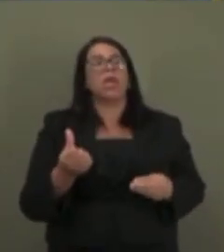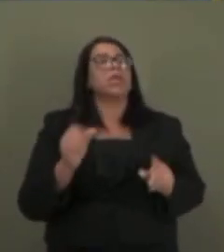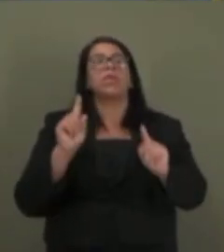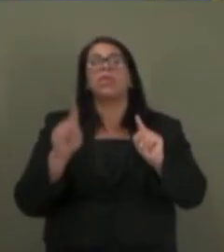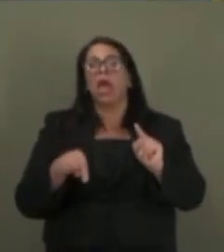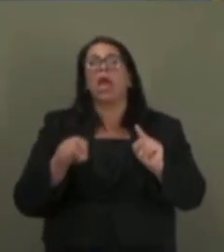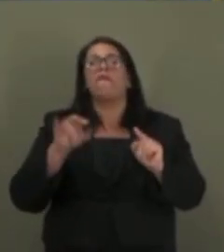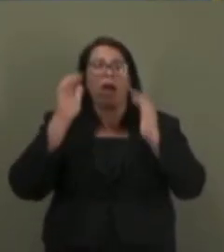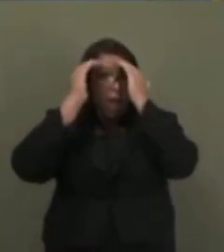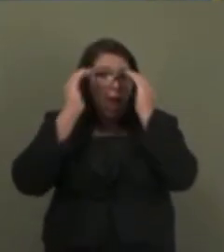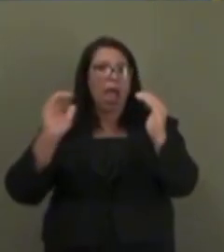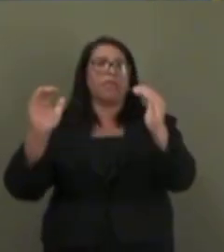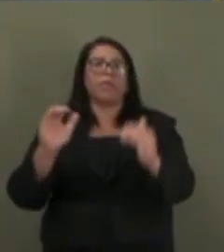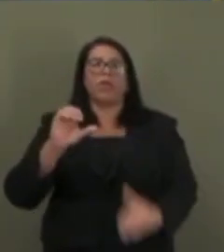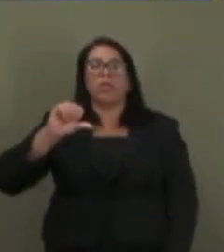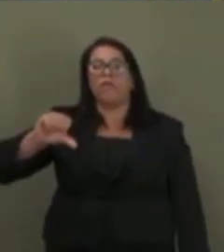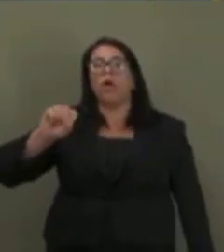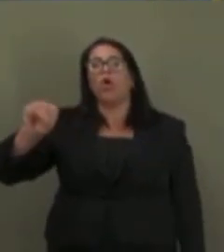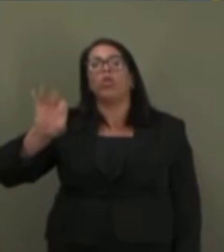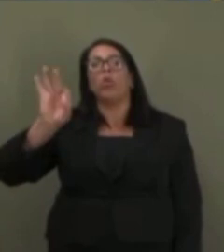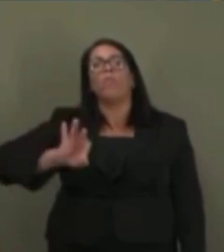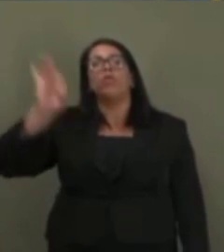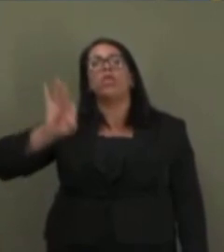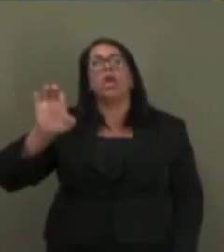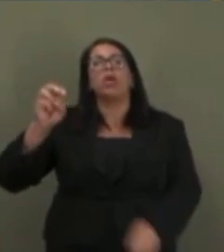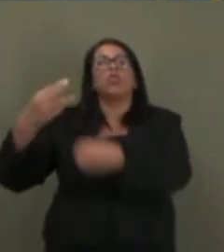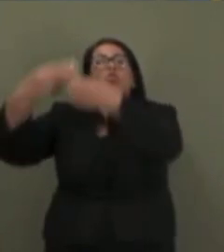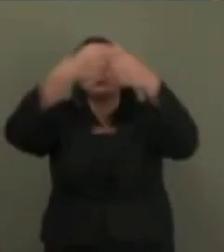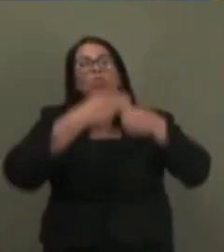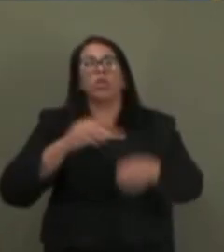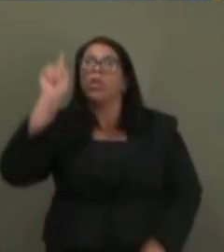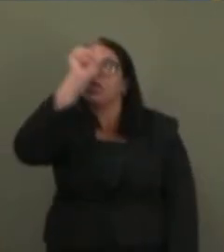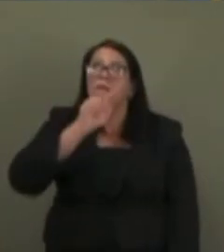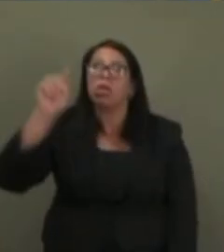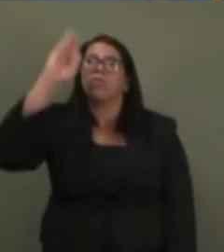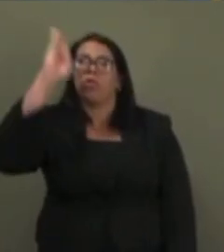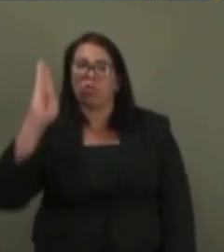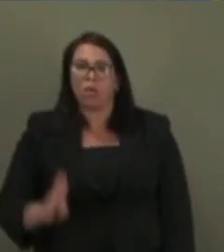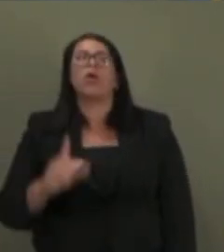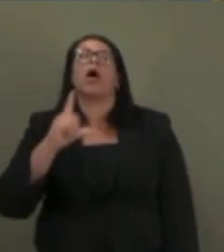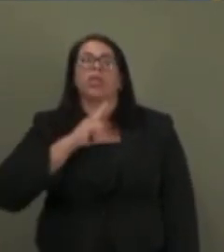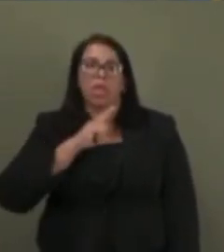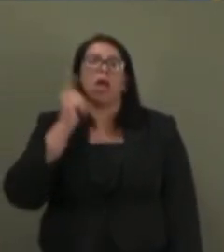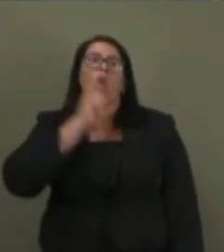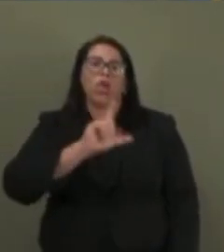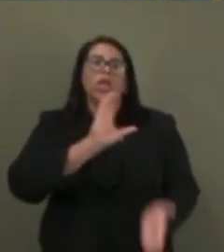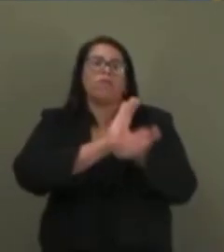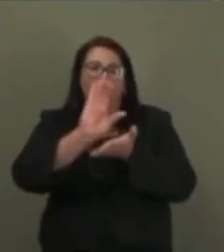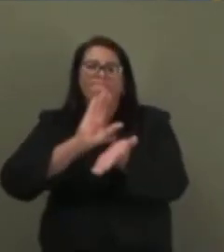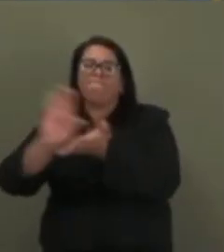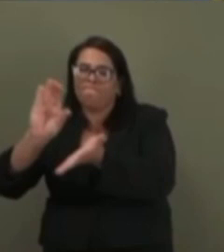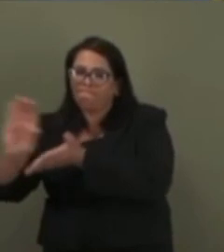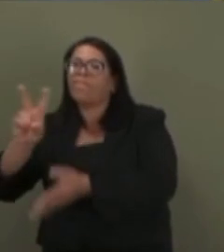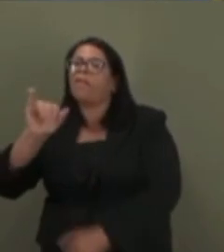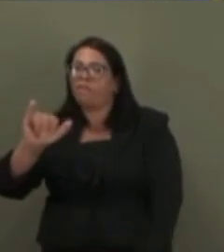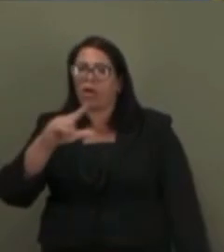atenderá 98% dos municípios brasileiros, tendo ganhos na arrecadação durante essa transição